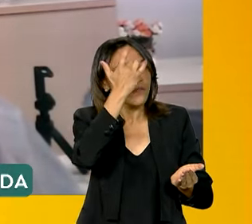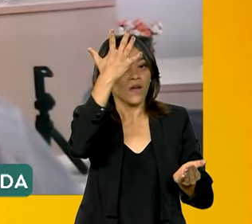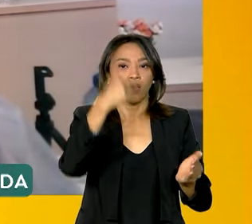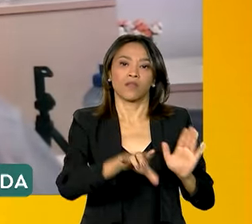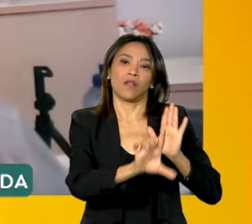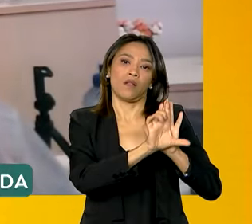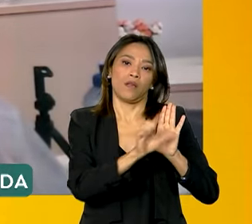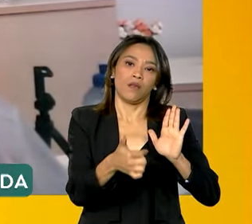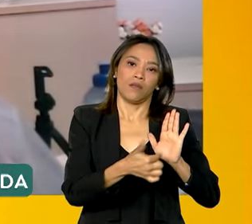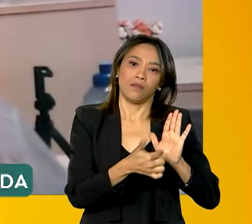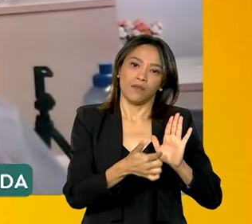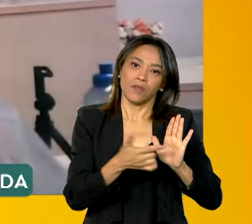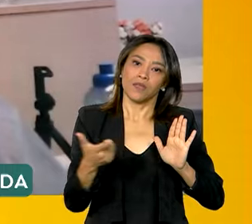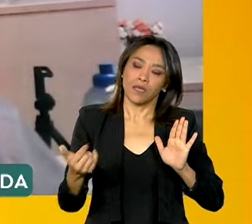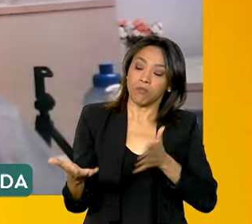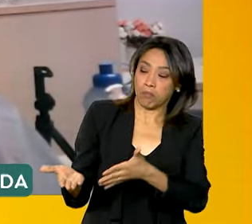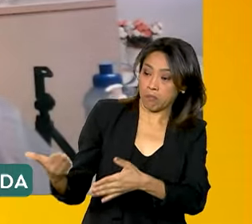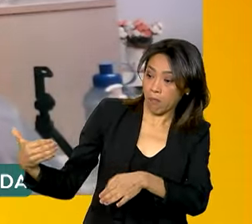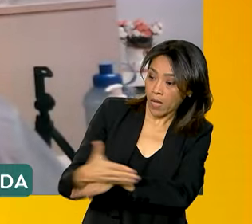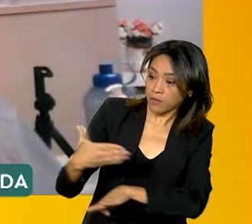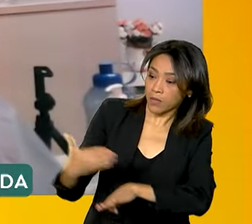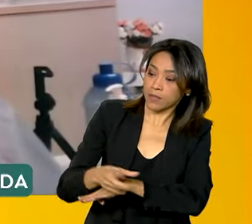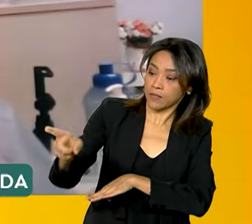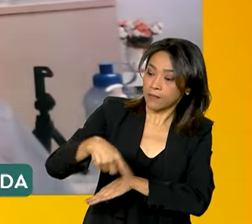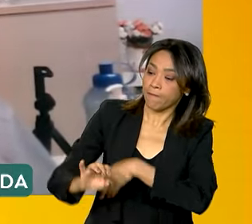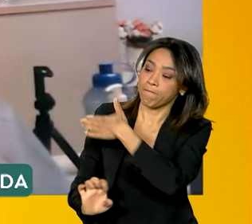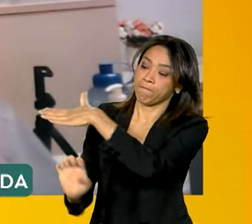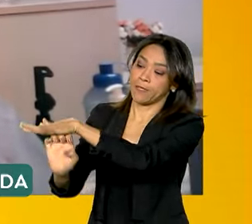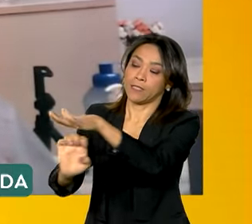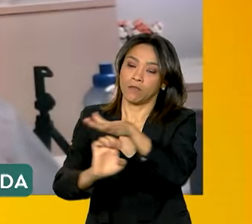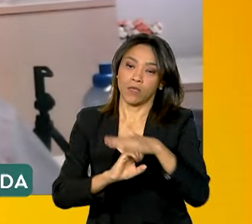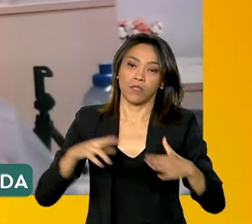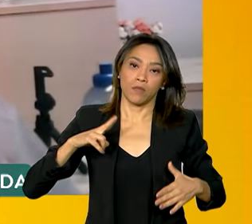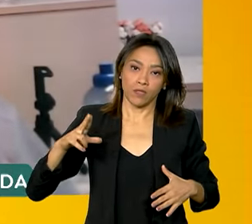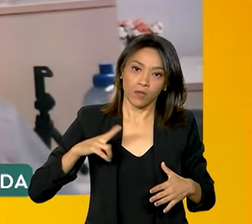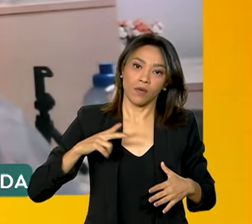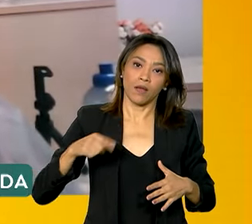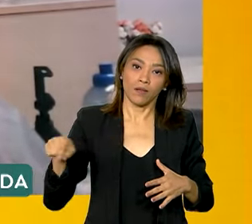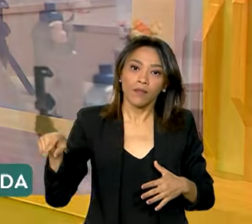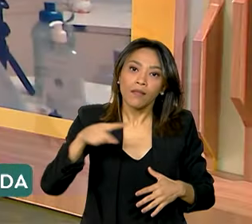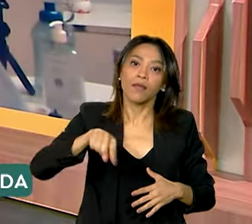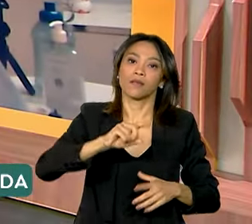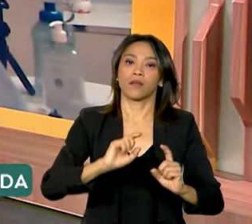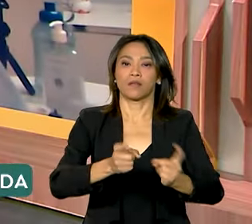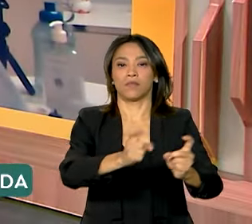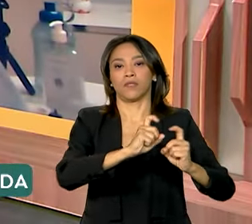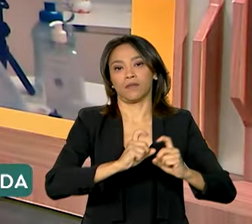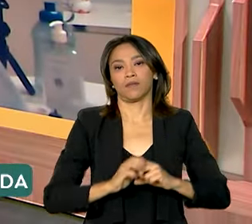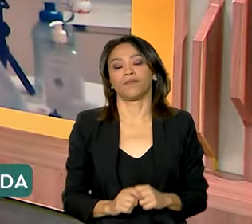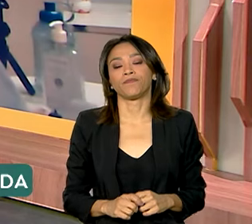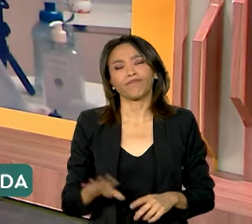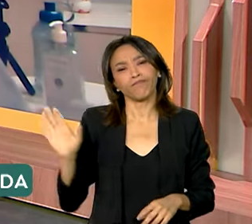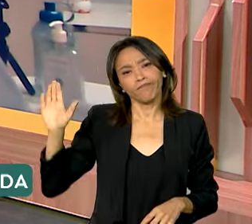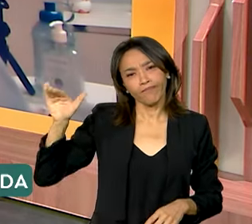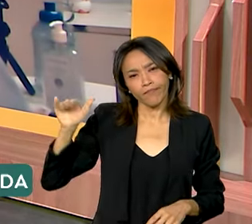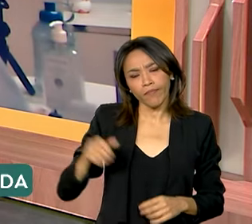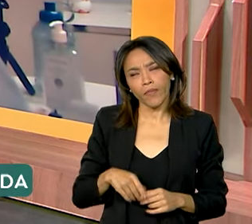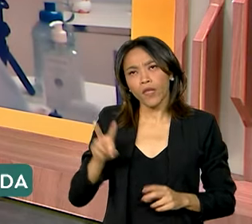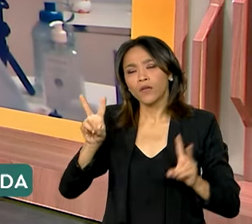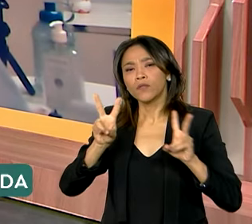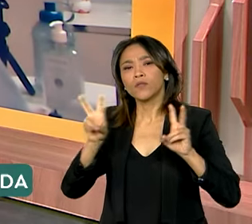entrada da iniciativa privada no uso desses terminais portuários. Agora, superintendente, em relação à